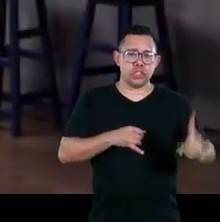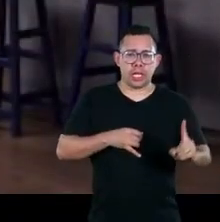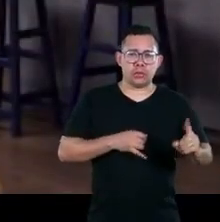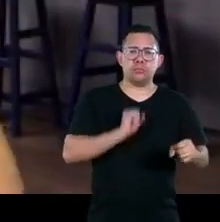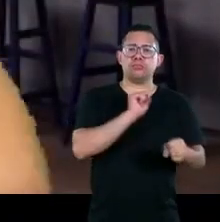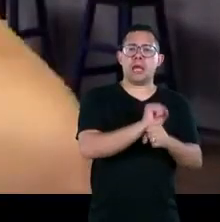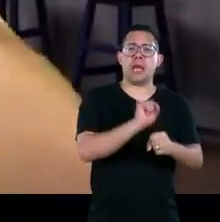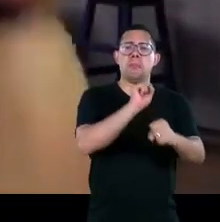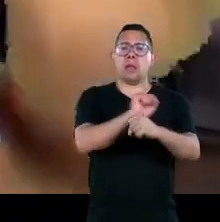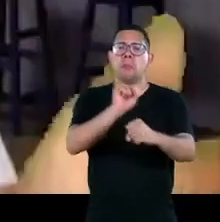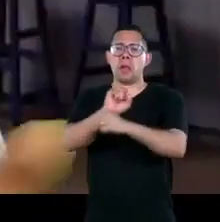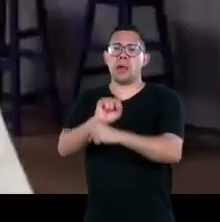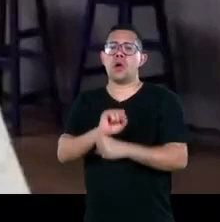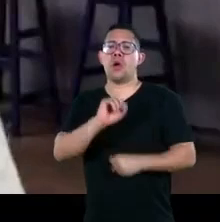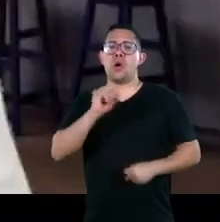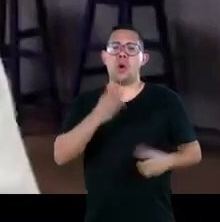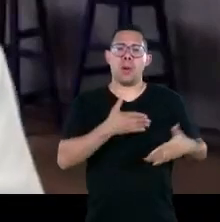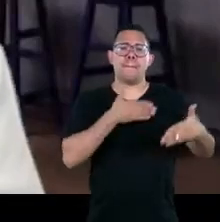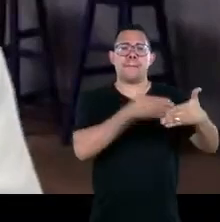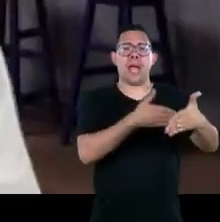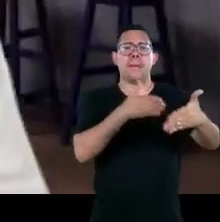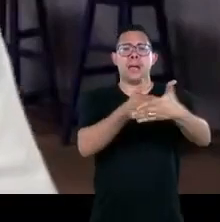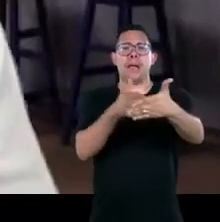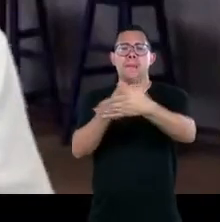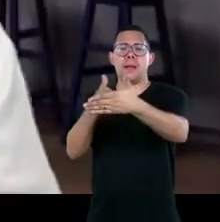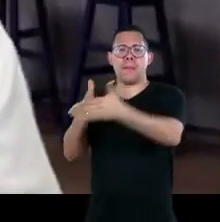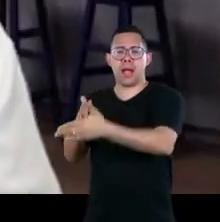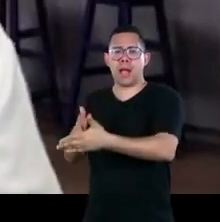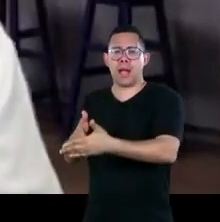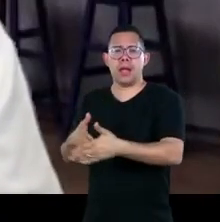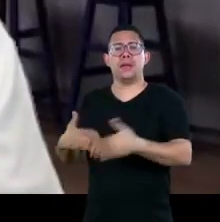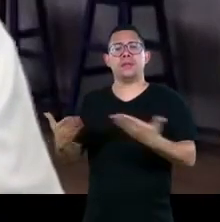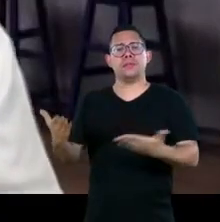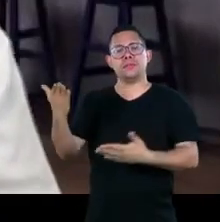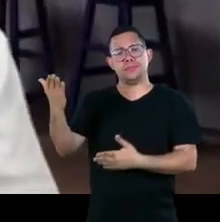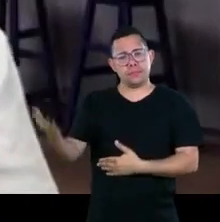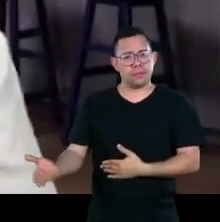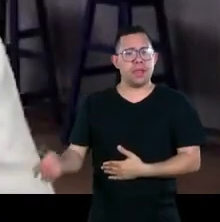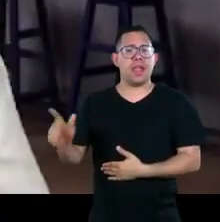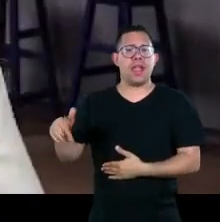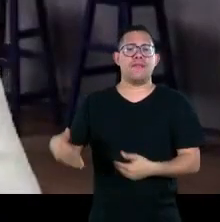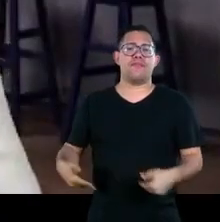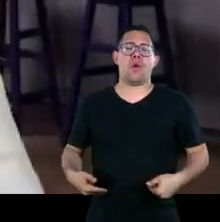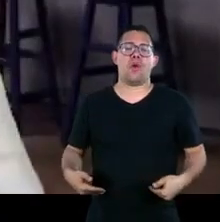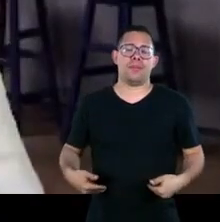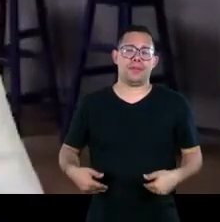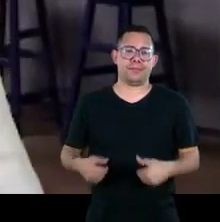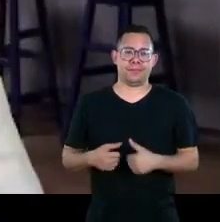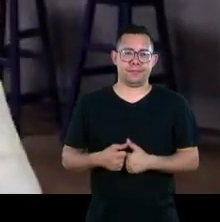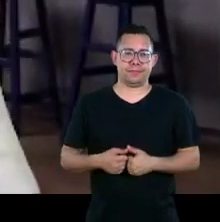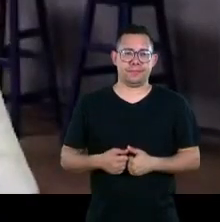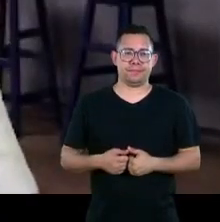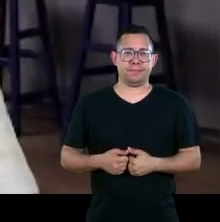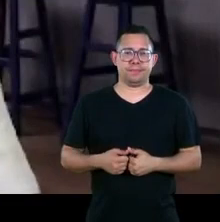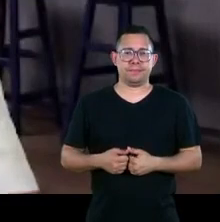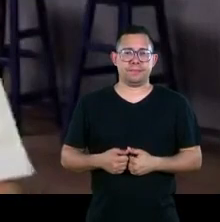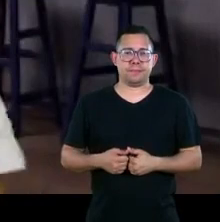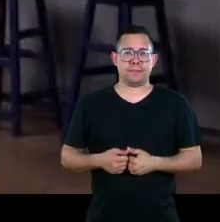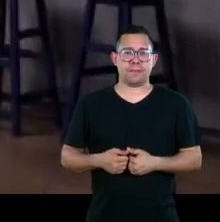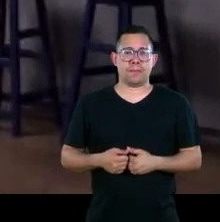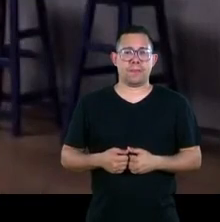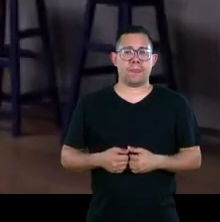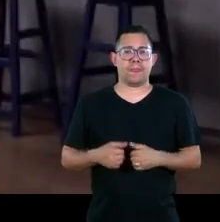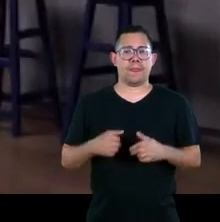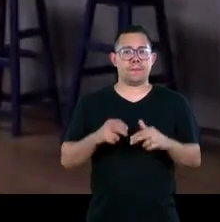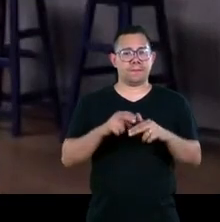instância da perda total de direitos de todos os níveis sim então é isso a gente tem que olhar para a questão da